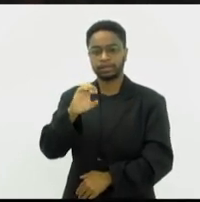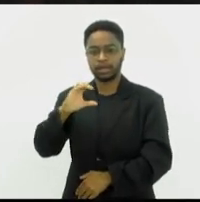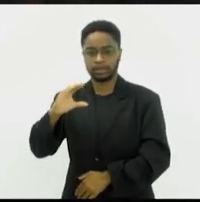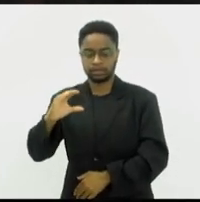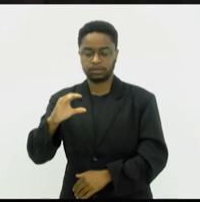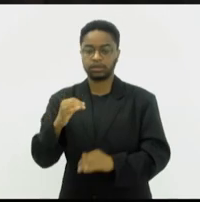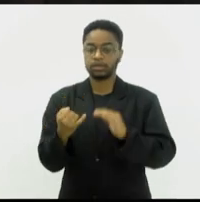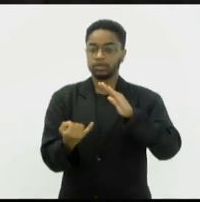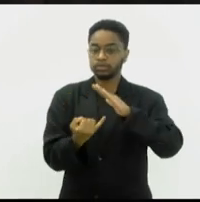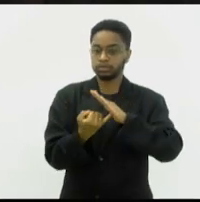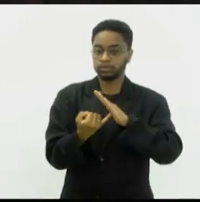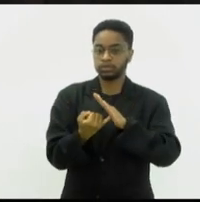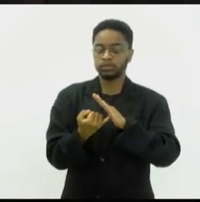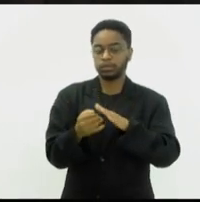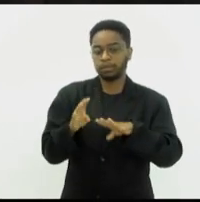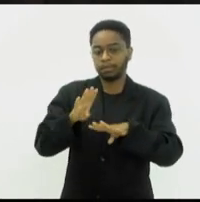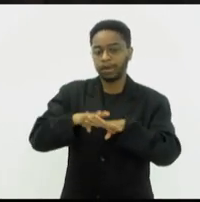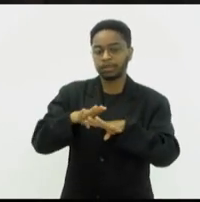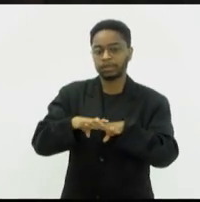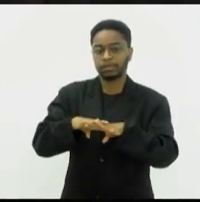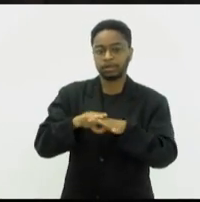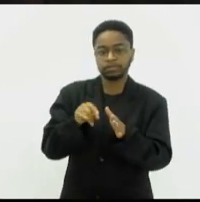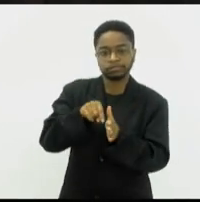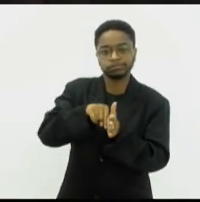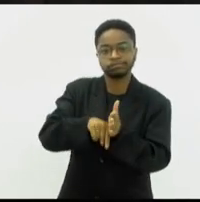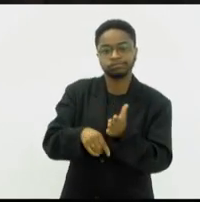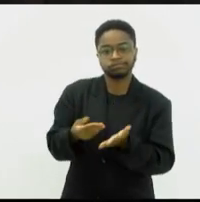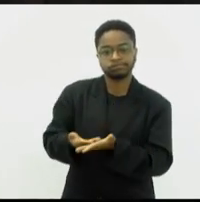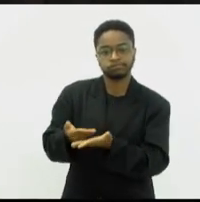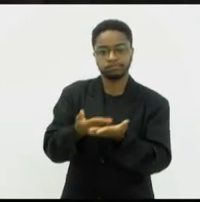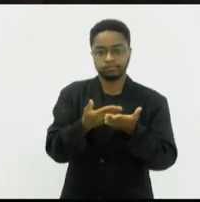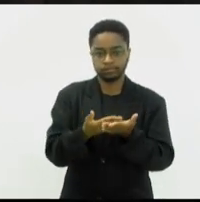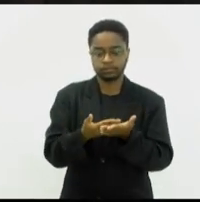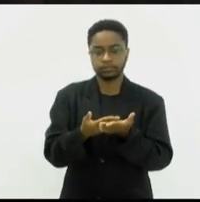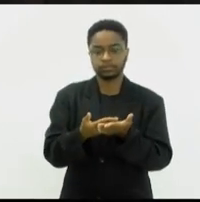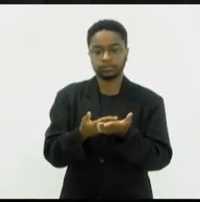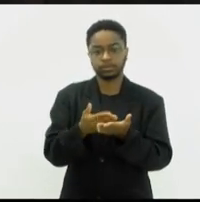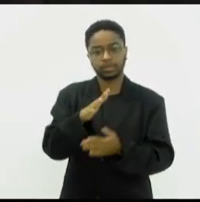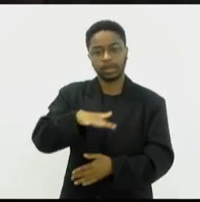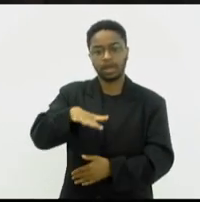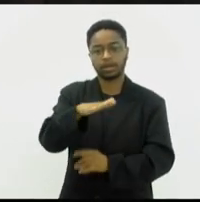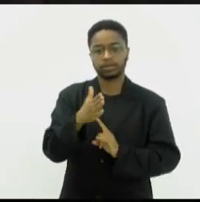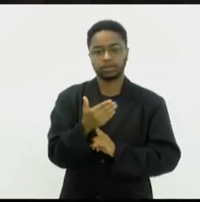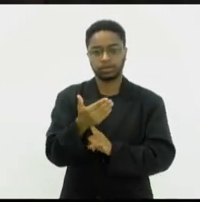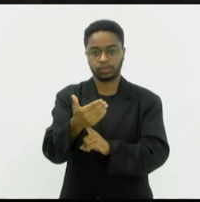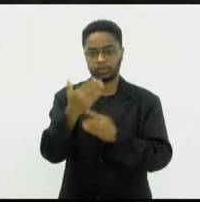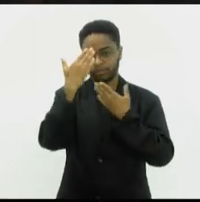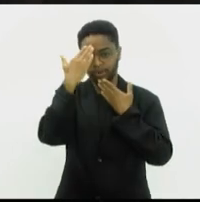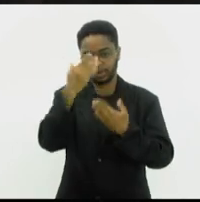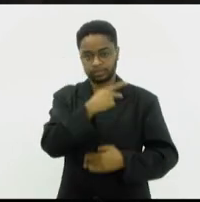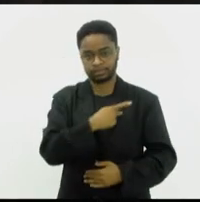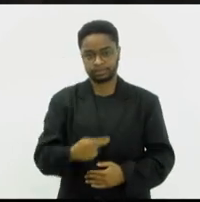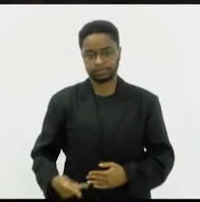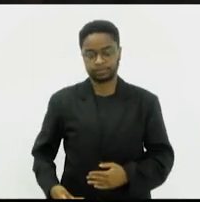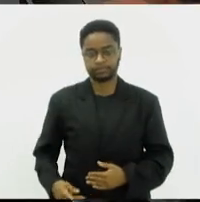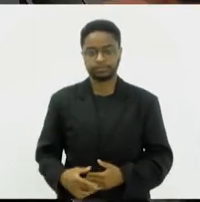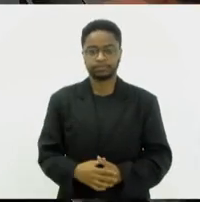de Matemática Pura e Aplicada em Tecnologia. Muito obrigado, senhor presidente.